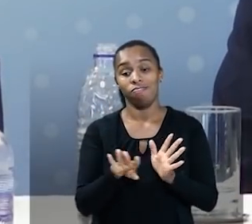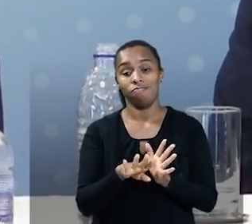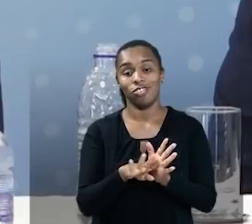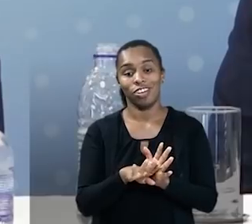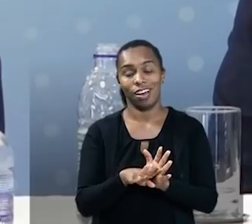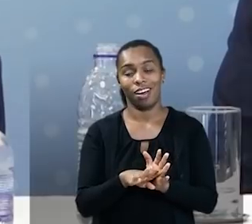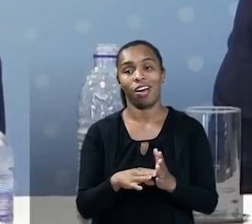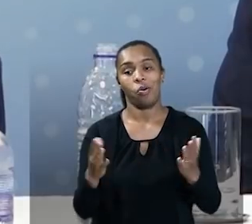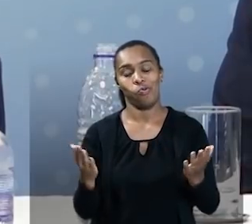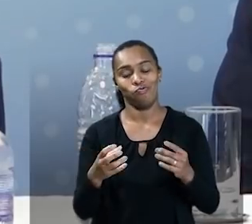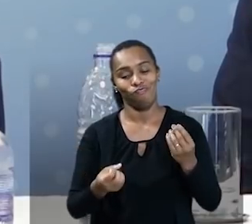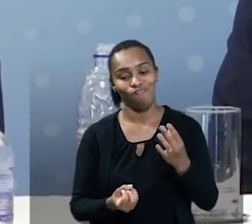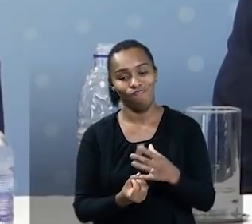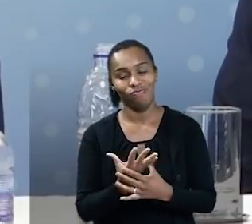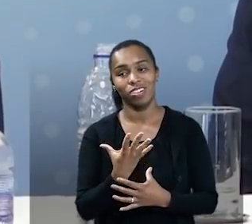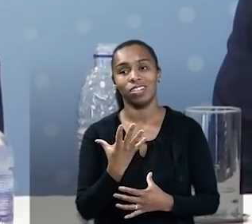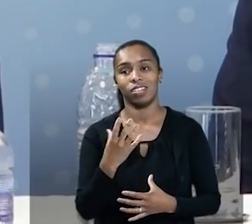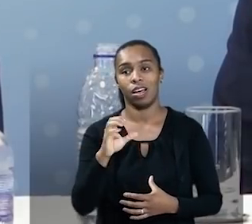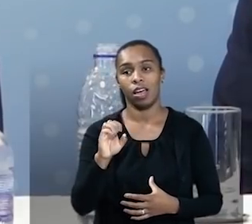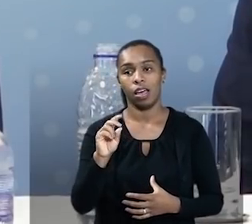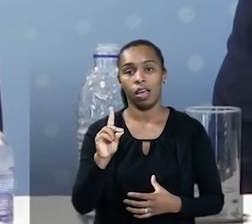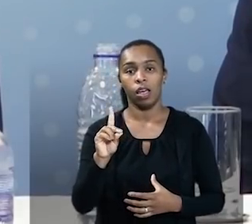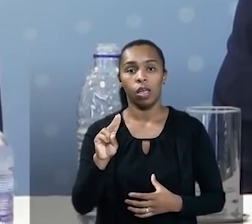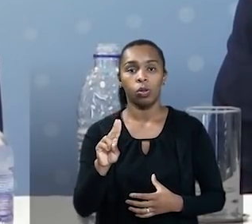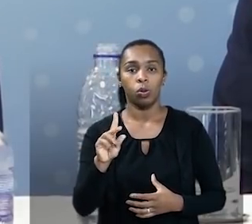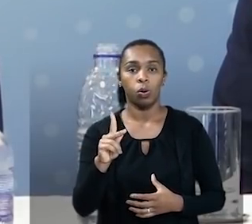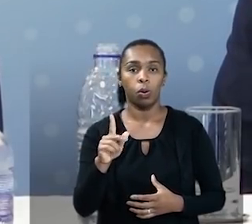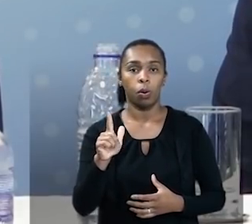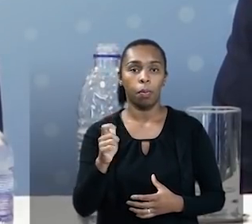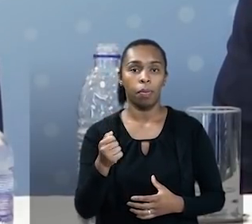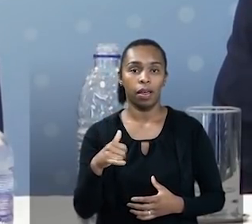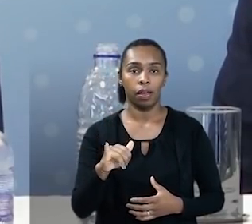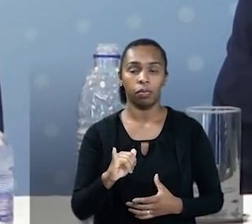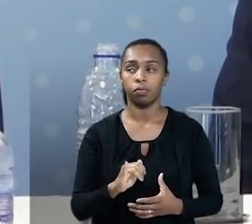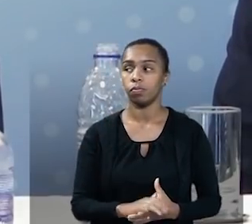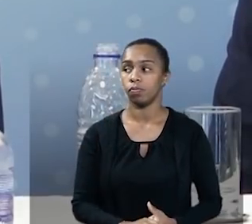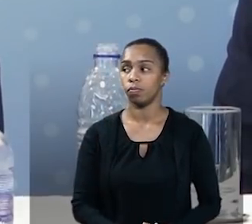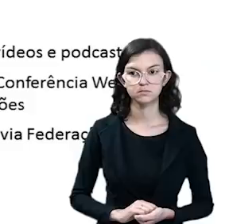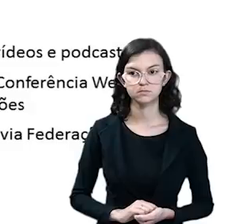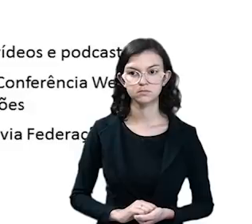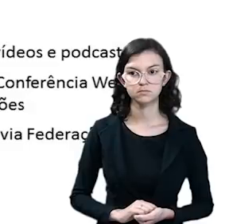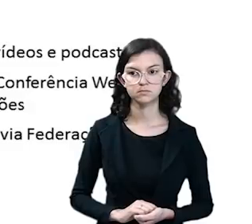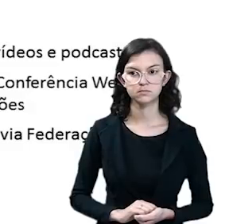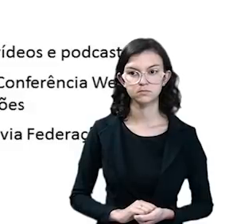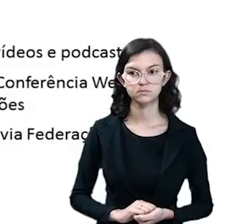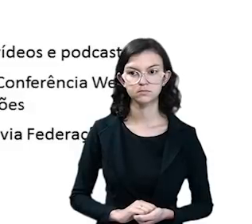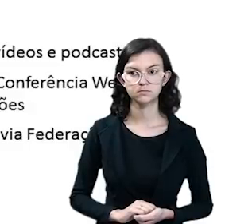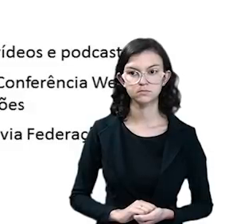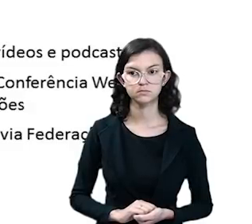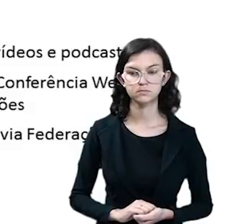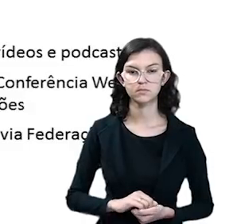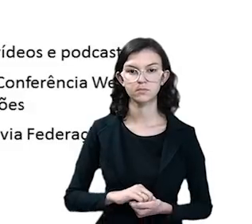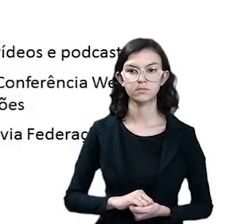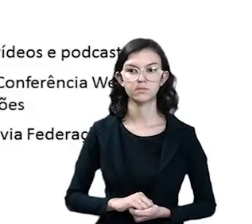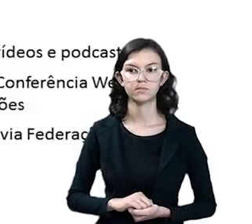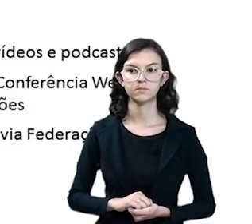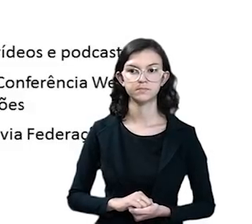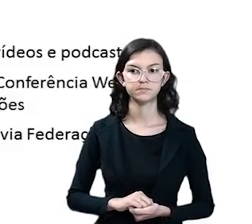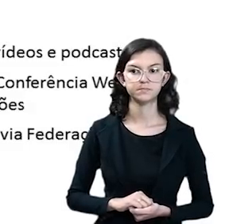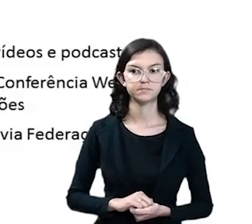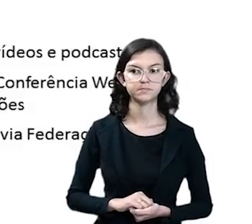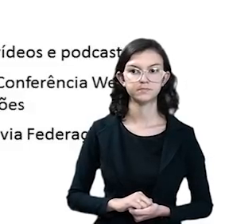arroba RNP, até chegar aqui onde estamos lançando hoje o Eduplay. Bom, então,